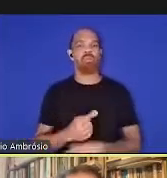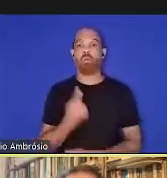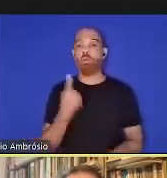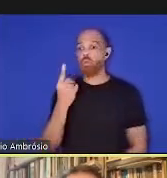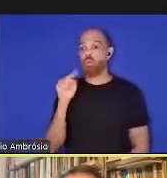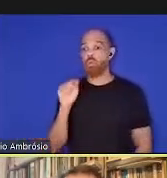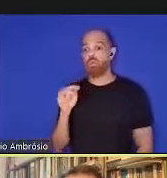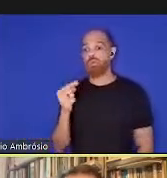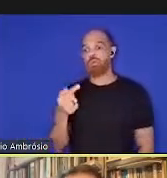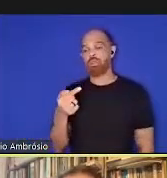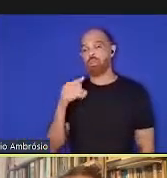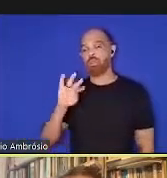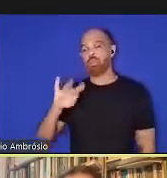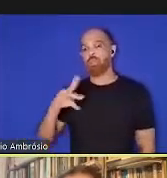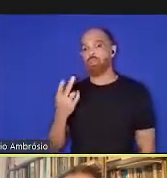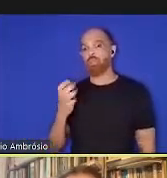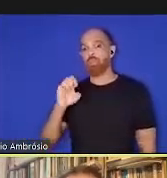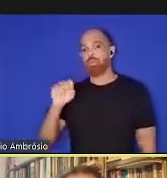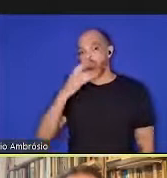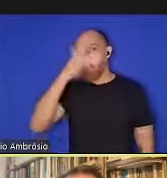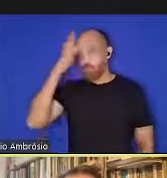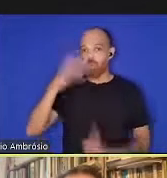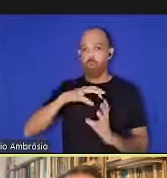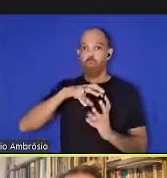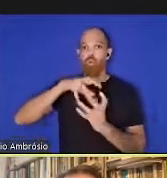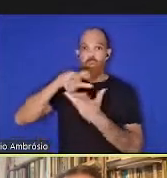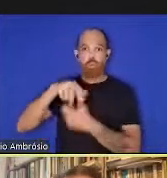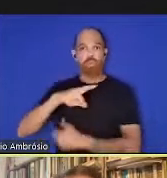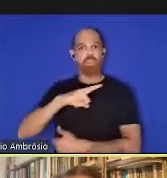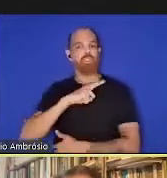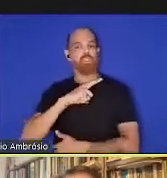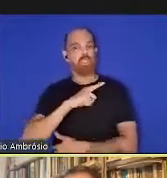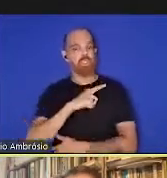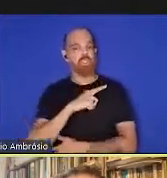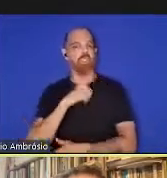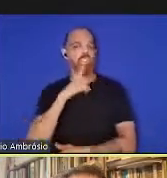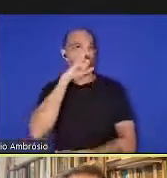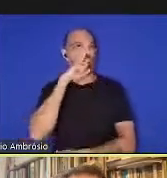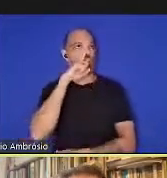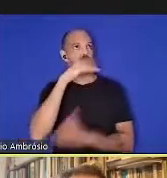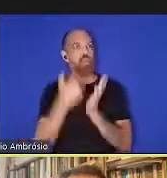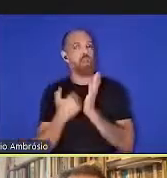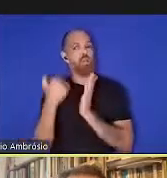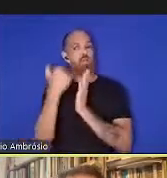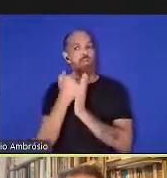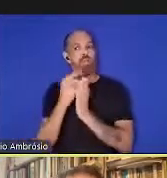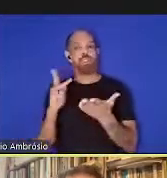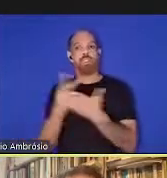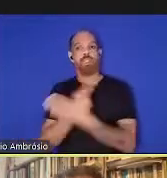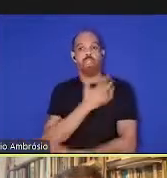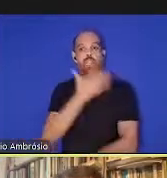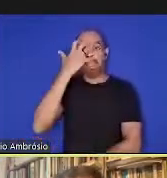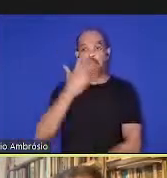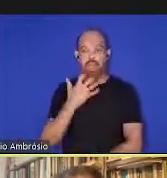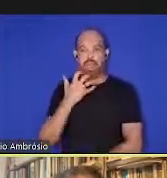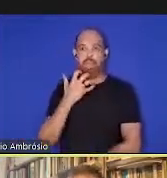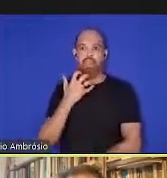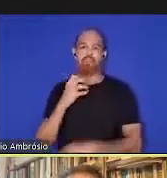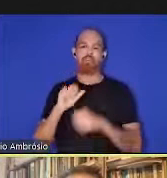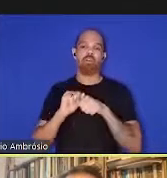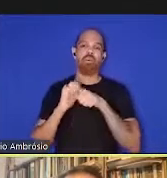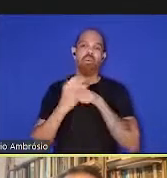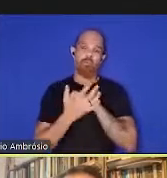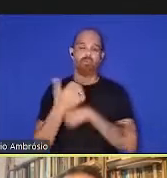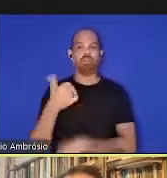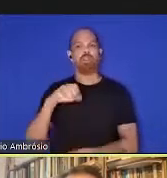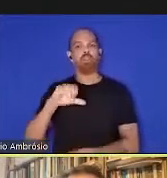bilhões de pessoas no mundo todo têm um risco aumentado de um caso grave de COVID-19 por causa